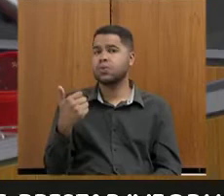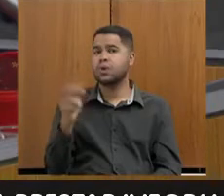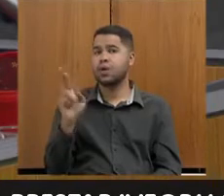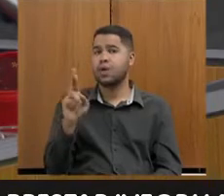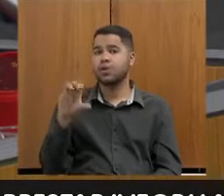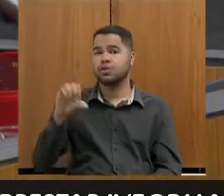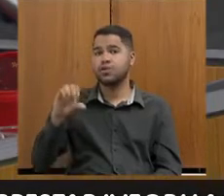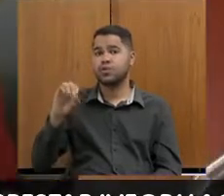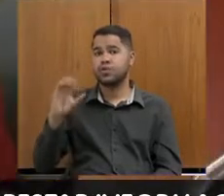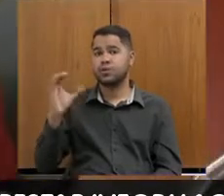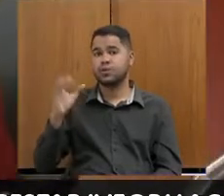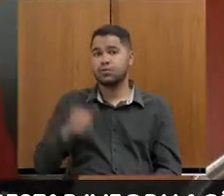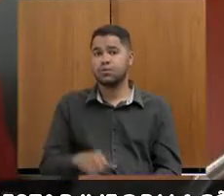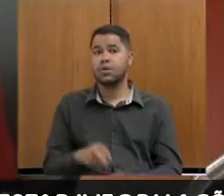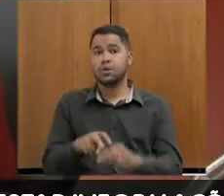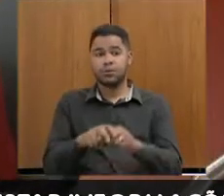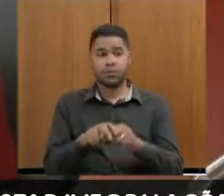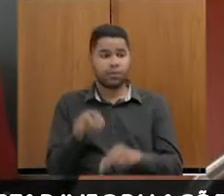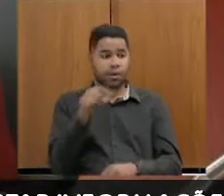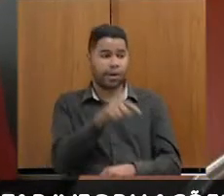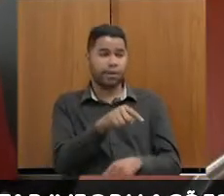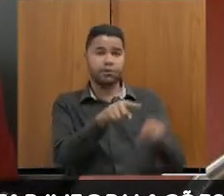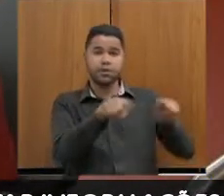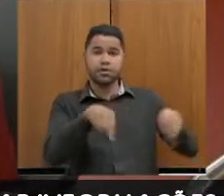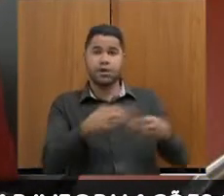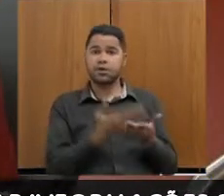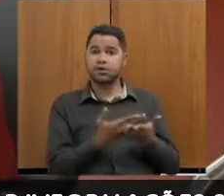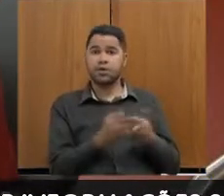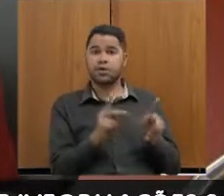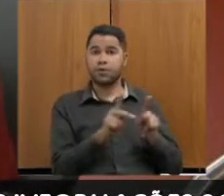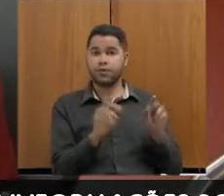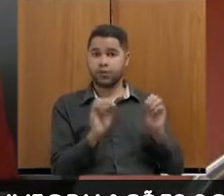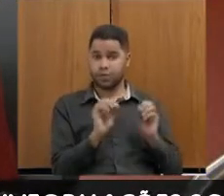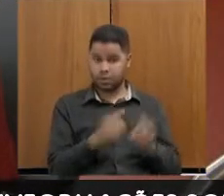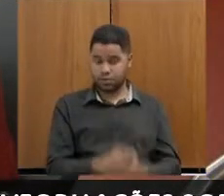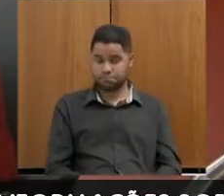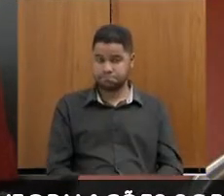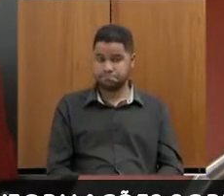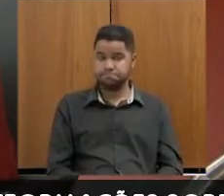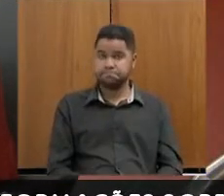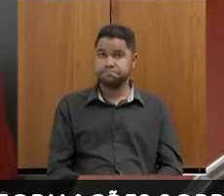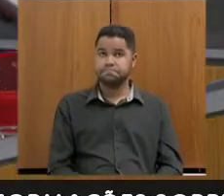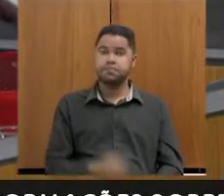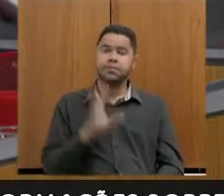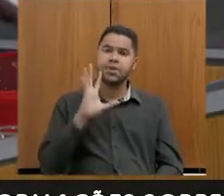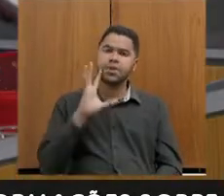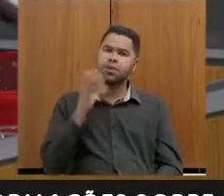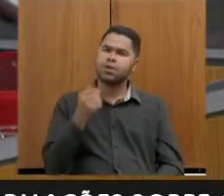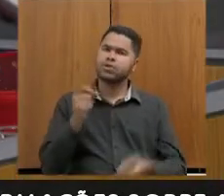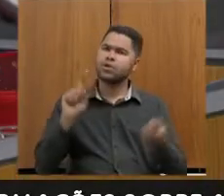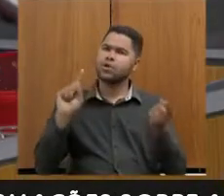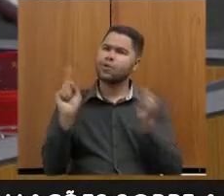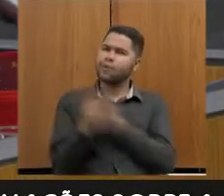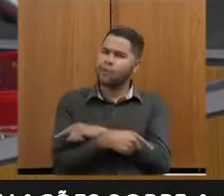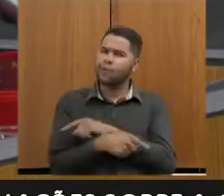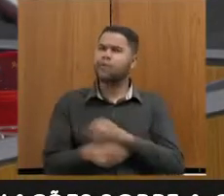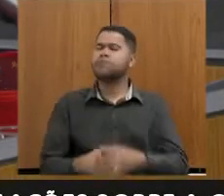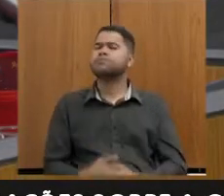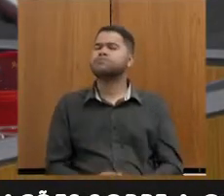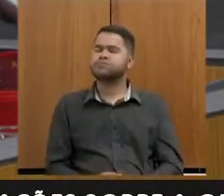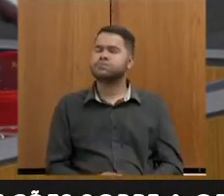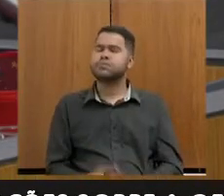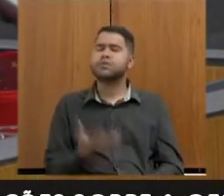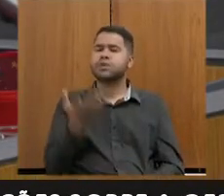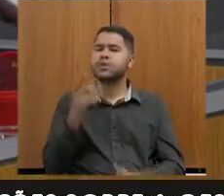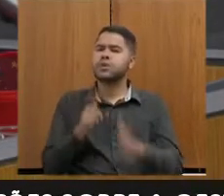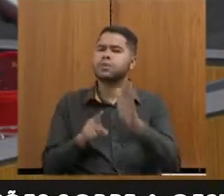em detrimento da sala de aula que está sem professor. Então, eu achei um pouco contraditória e